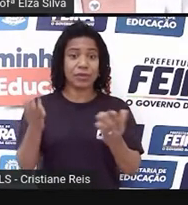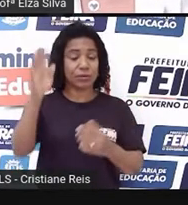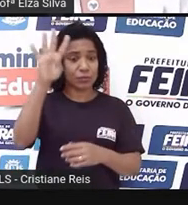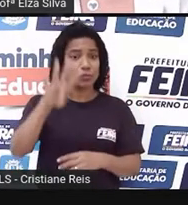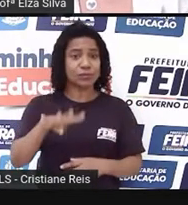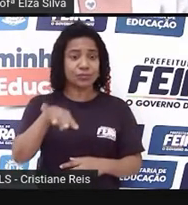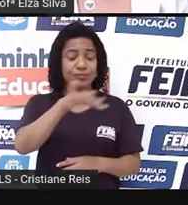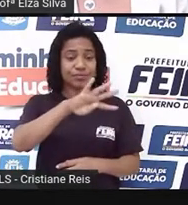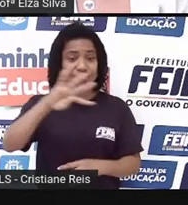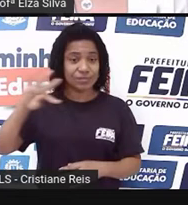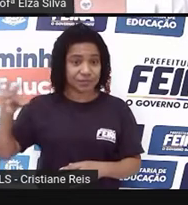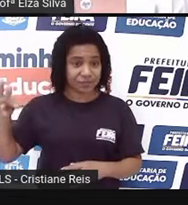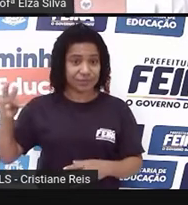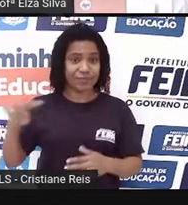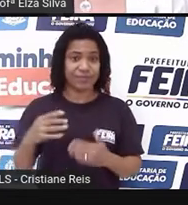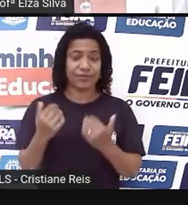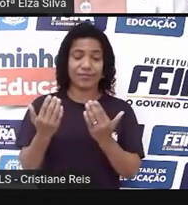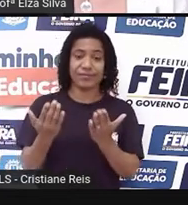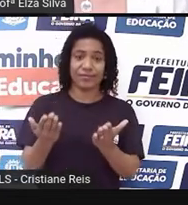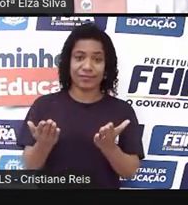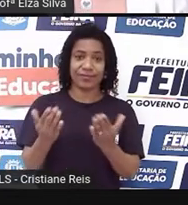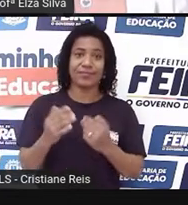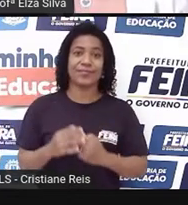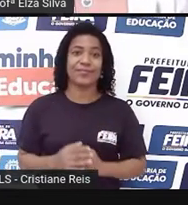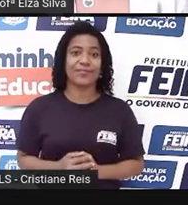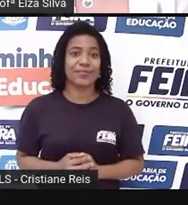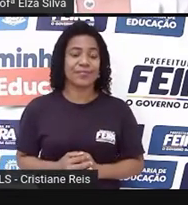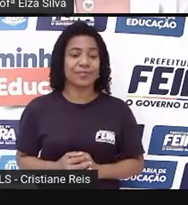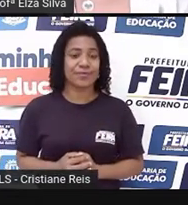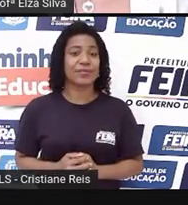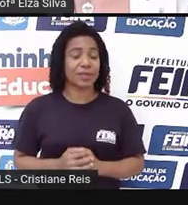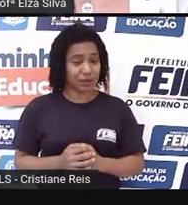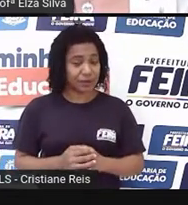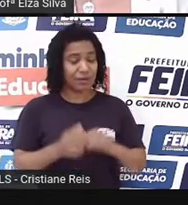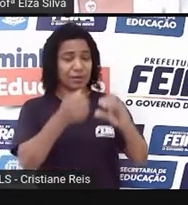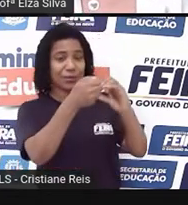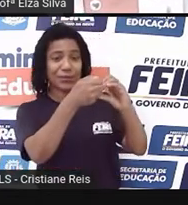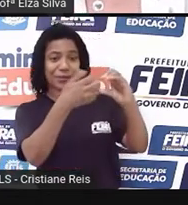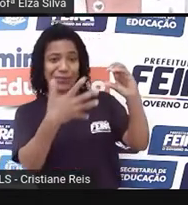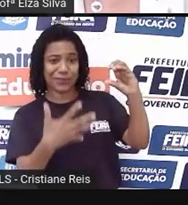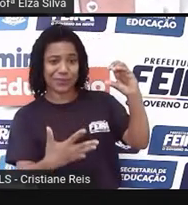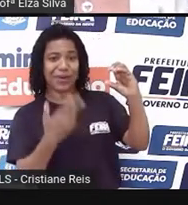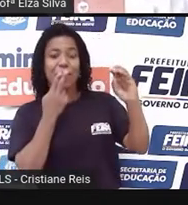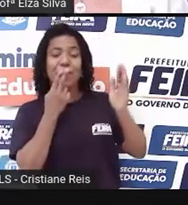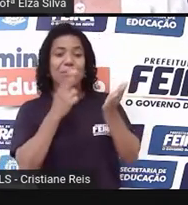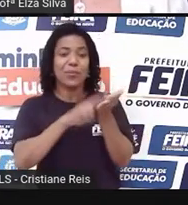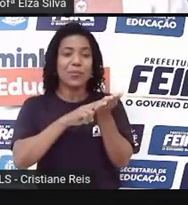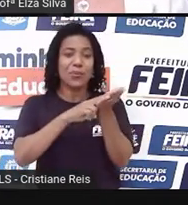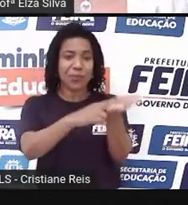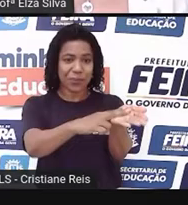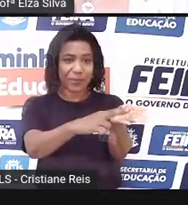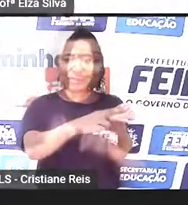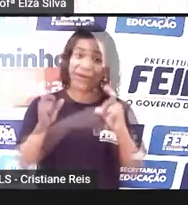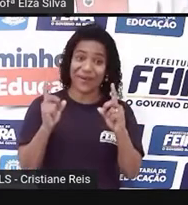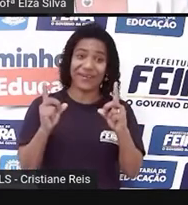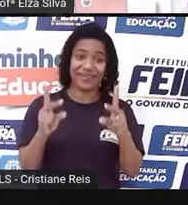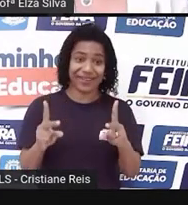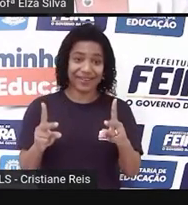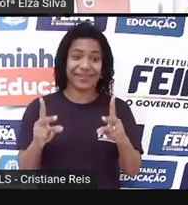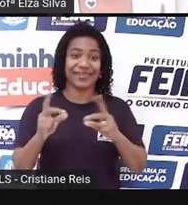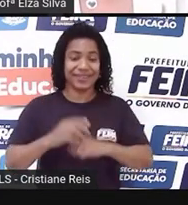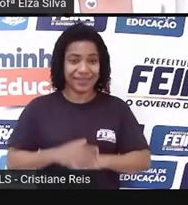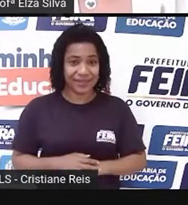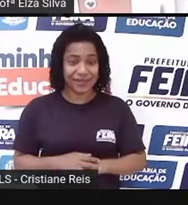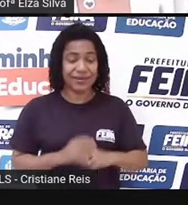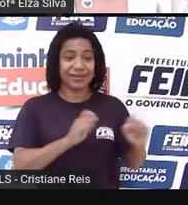de um lado vocês podem visualizar características que a carta e o e-mail possuem. Então